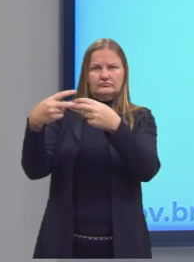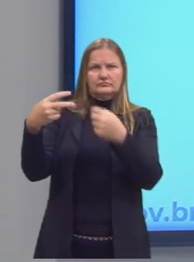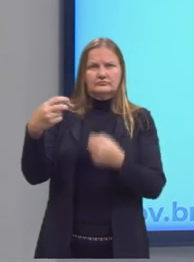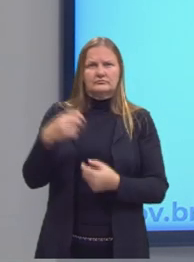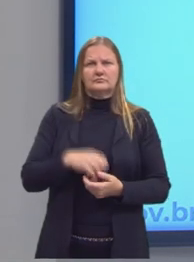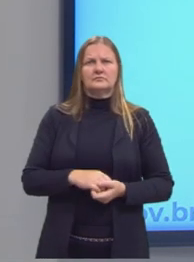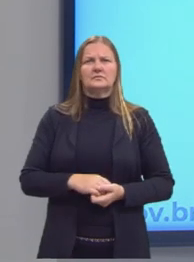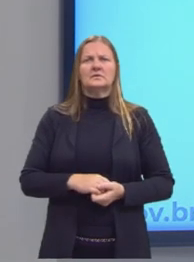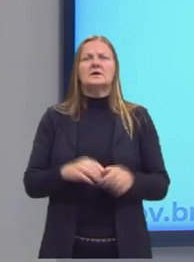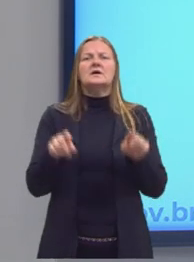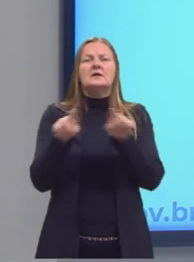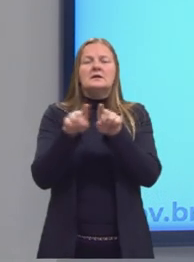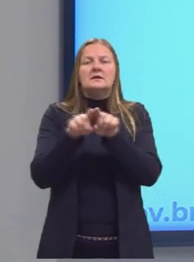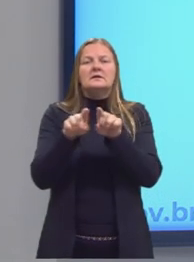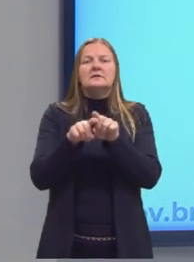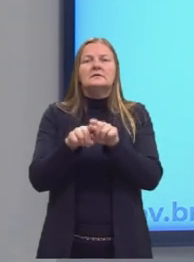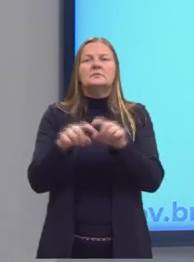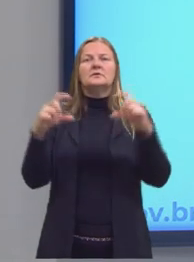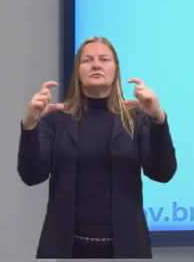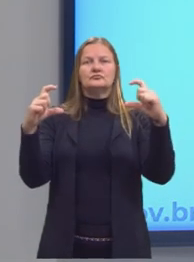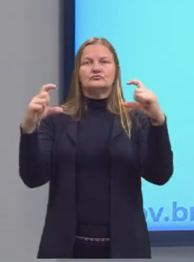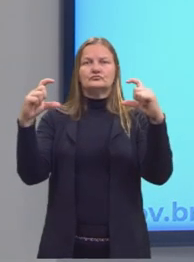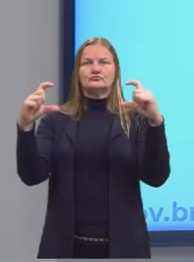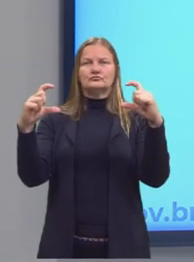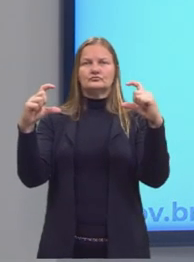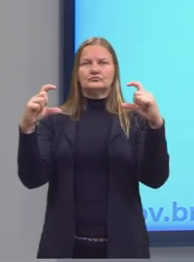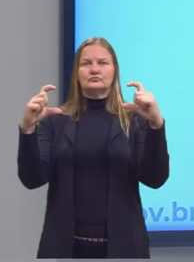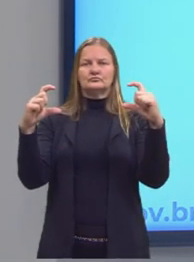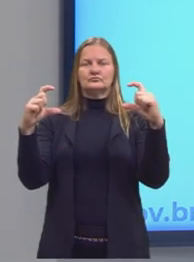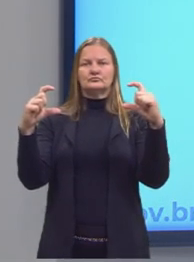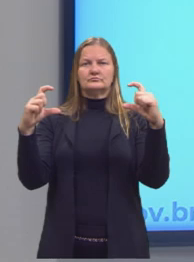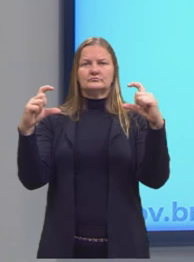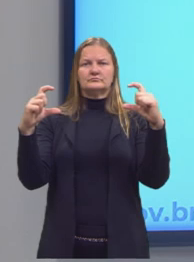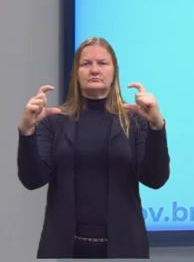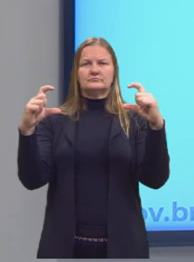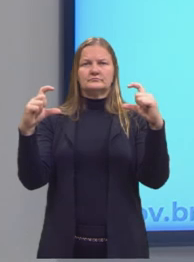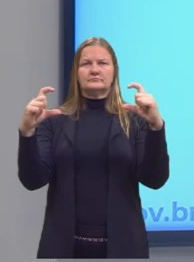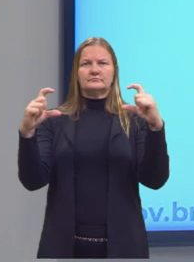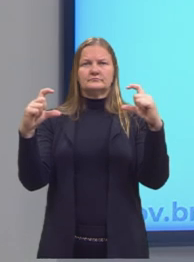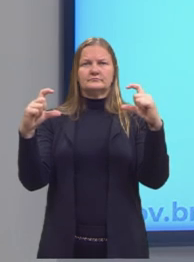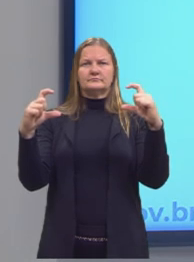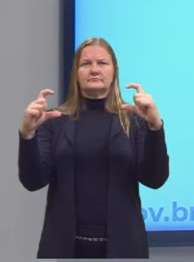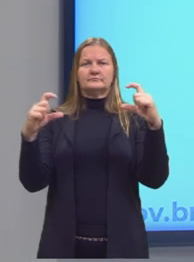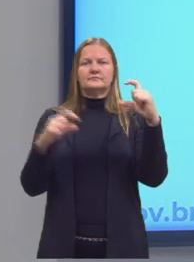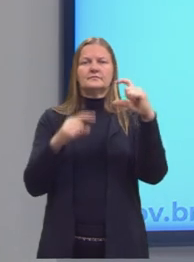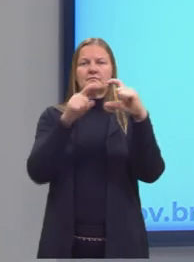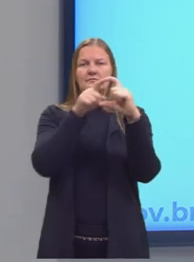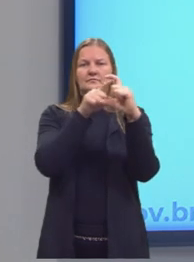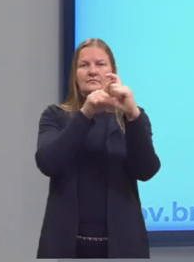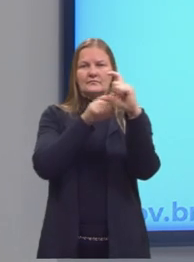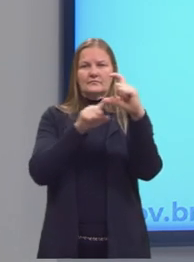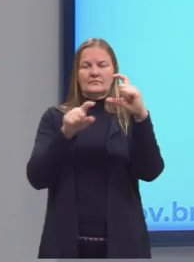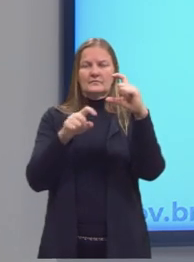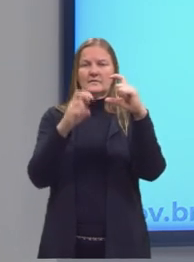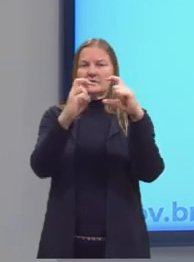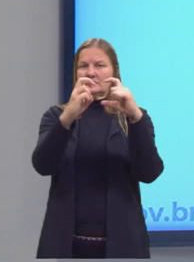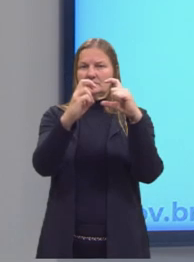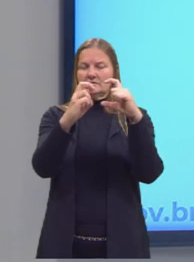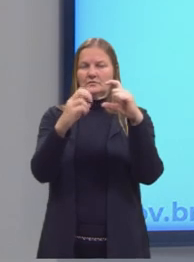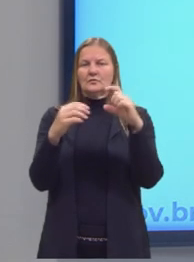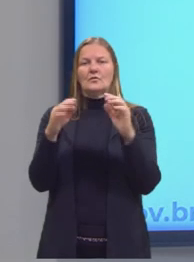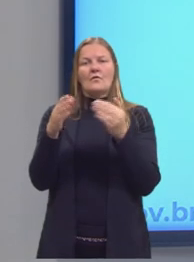E também a representação através dos colchetes. Então, o colchete viradinho para dentro, no 5, que representa